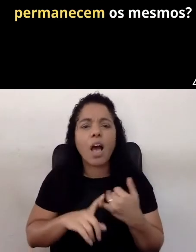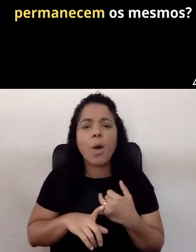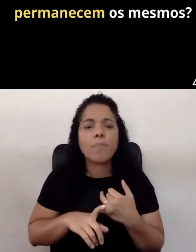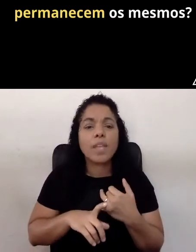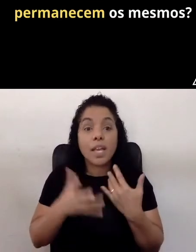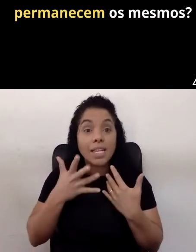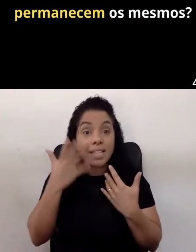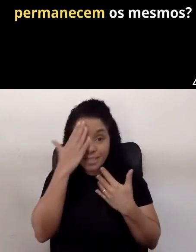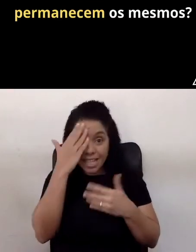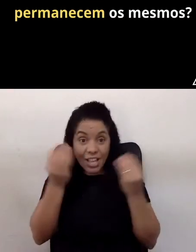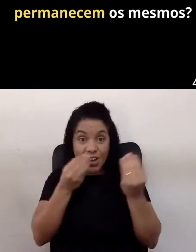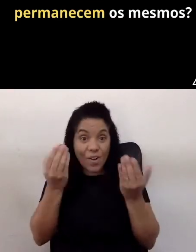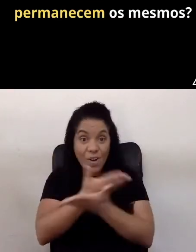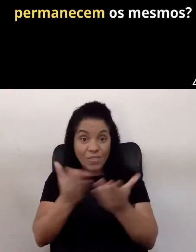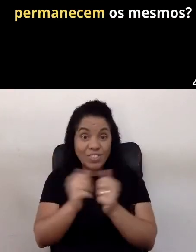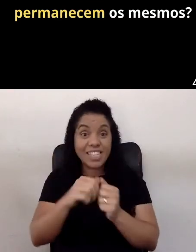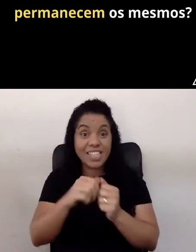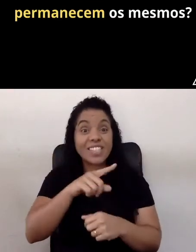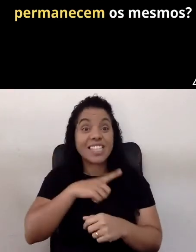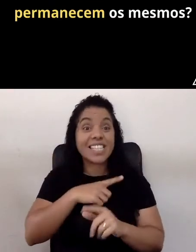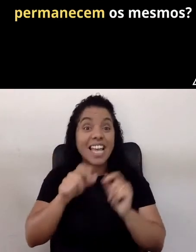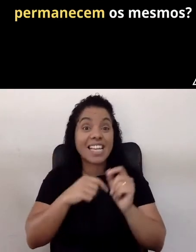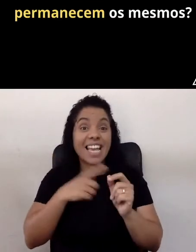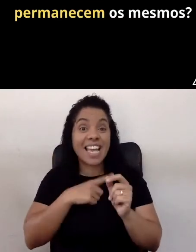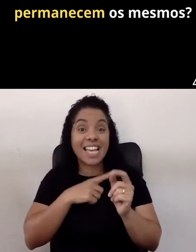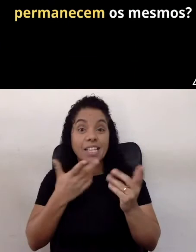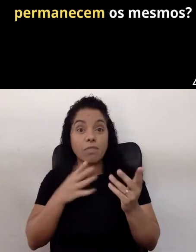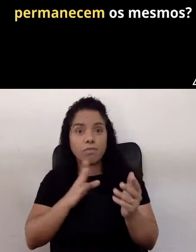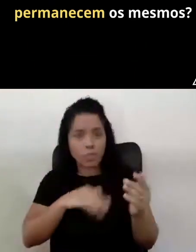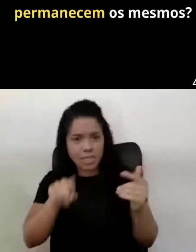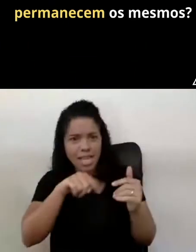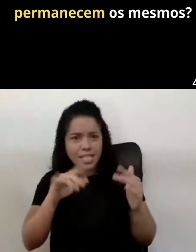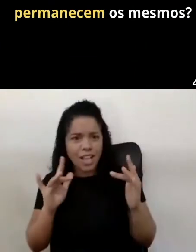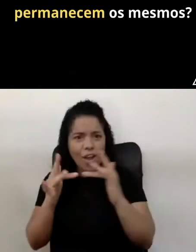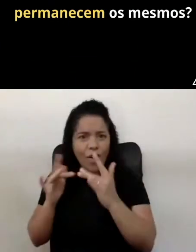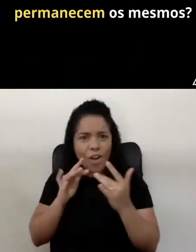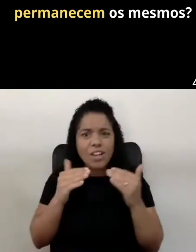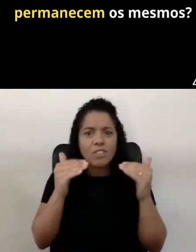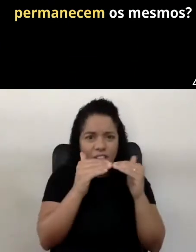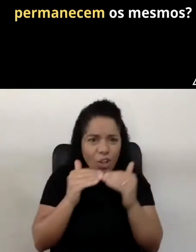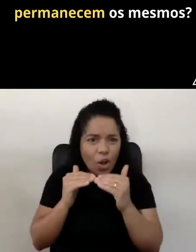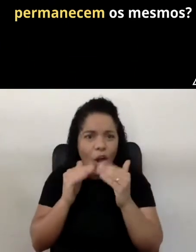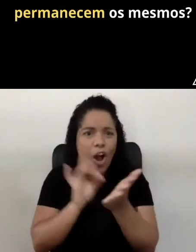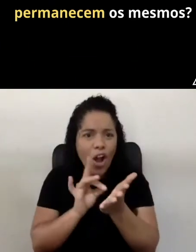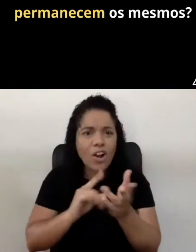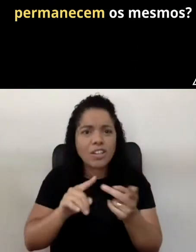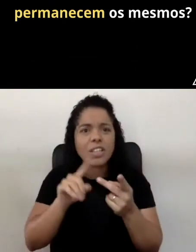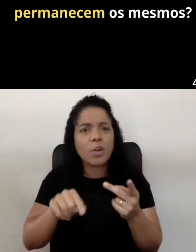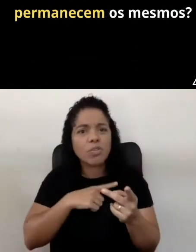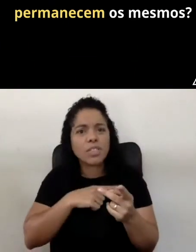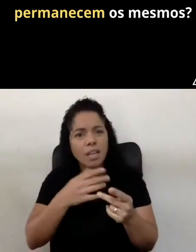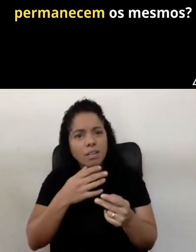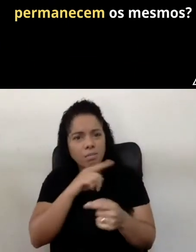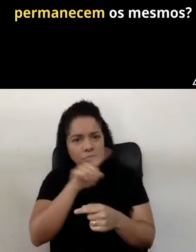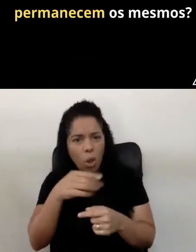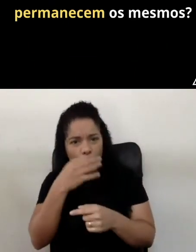é, eu queria entender com vocês o que que vocês têm desse panorama, se vocês concordam, se, é, de fato, no ponto de vista de vocês, os testes